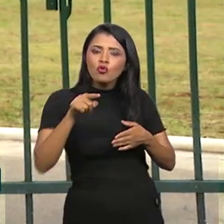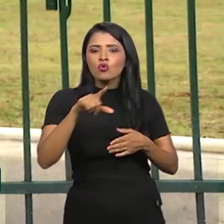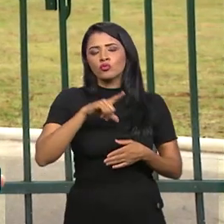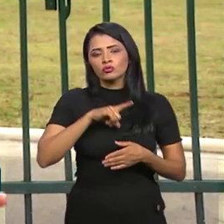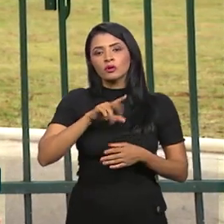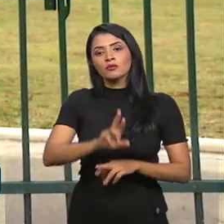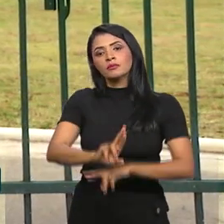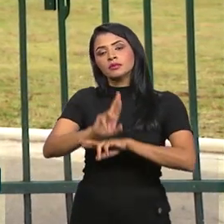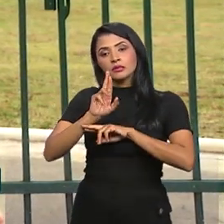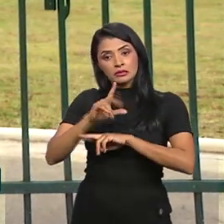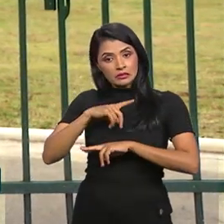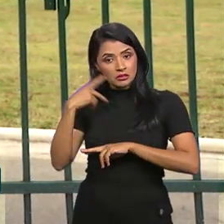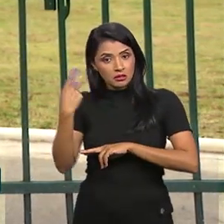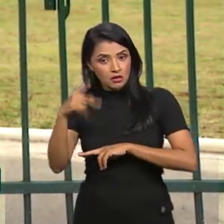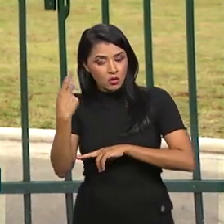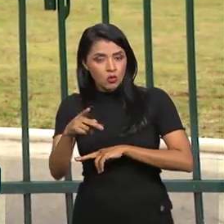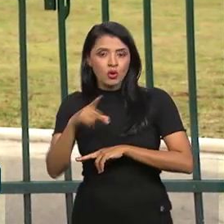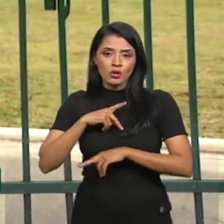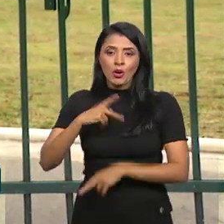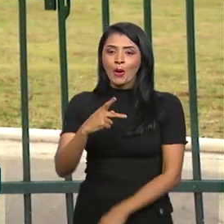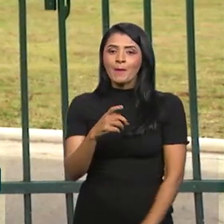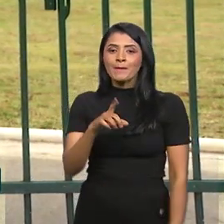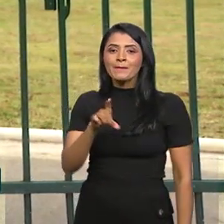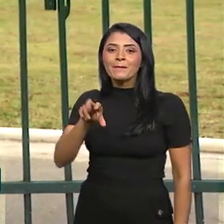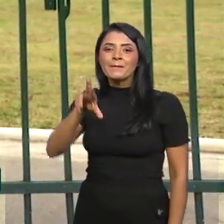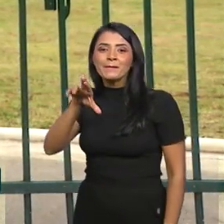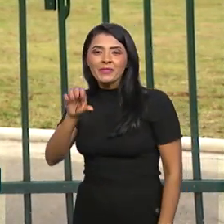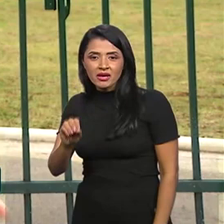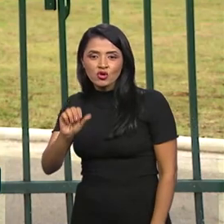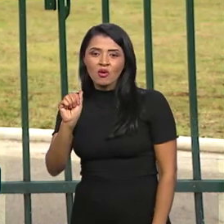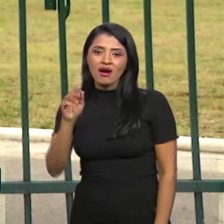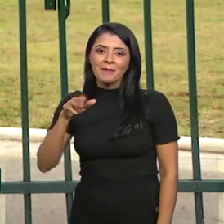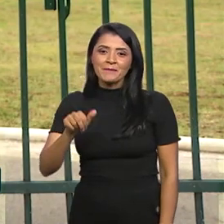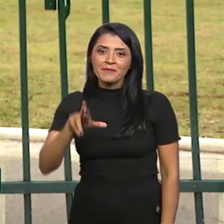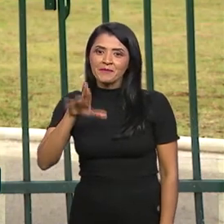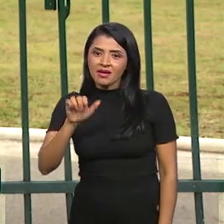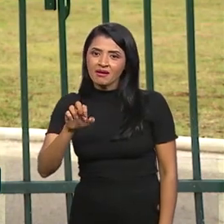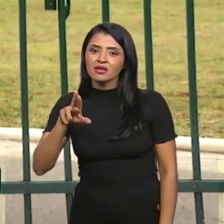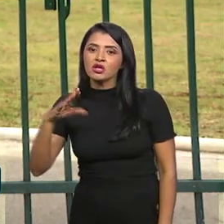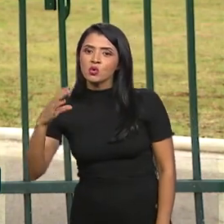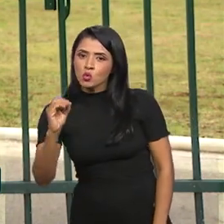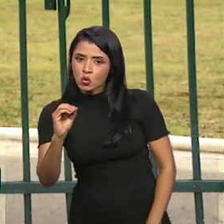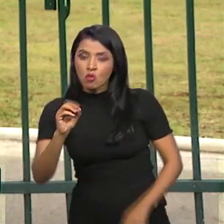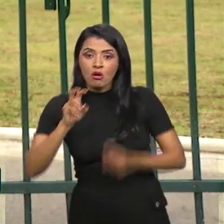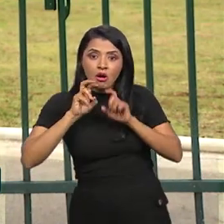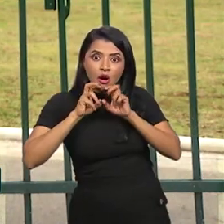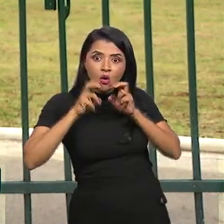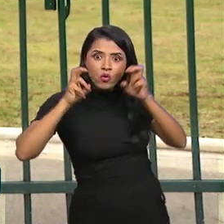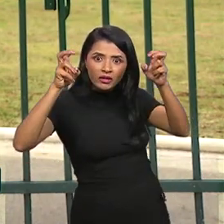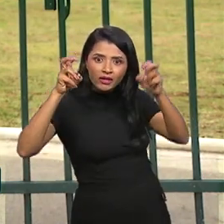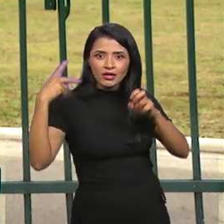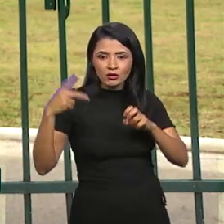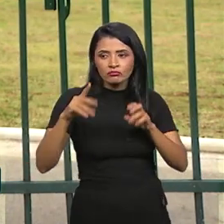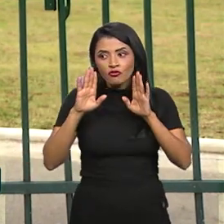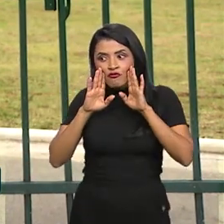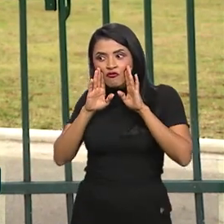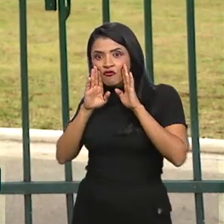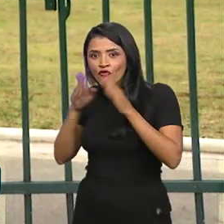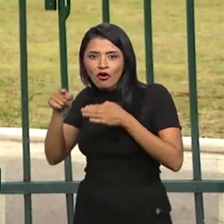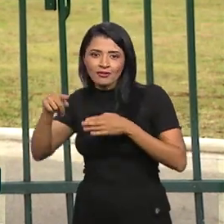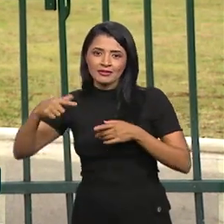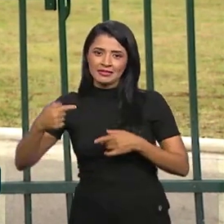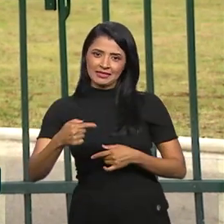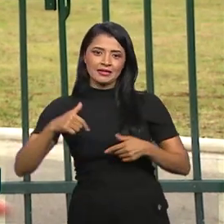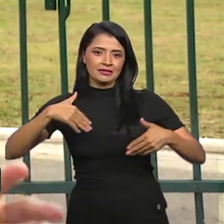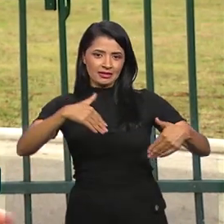gente tem uma representação da obra do Pedro Américo, que é o Grito. Então a grande centralidade é no Grito do Ipiranga, é nesse 7 de